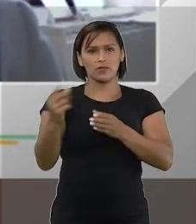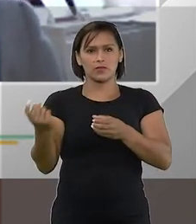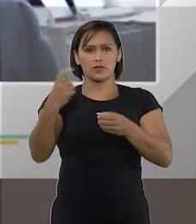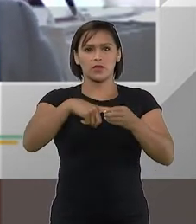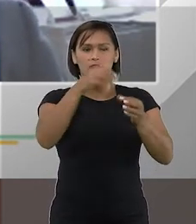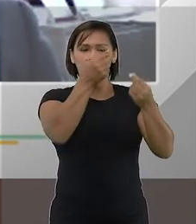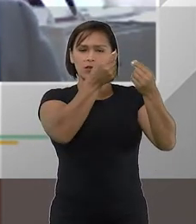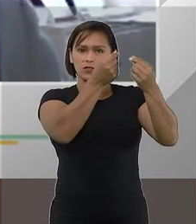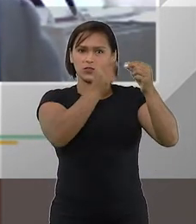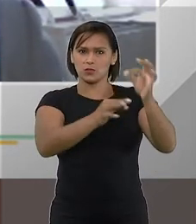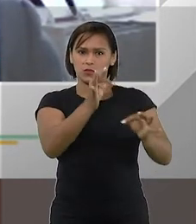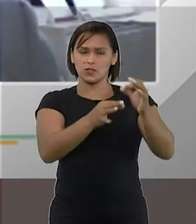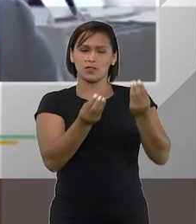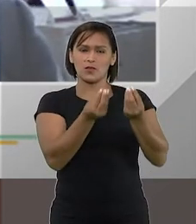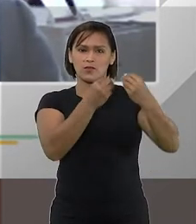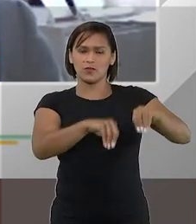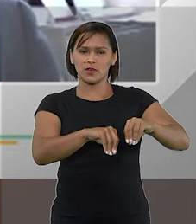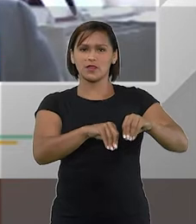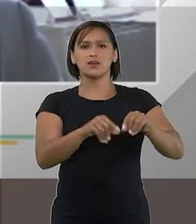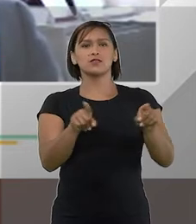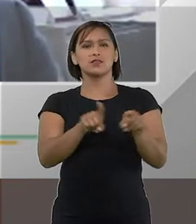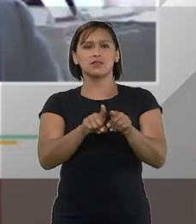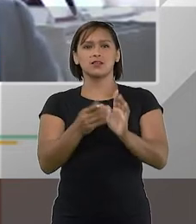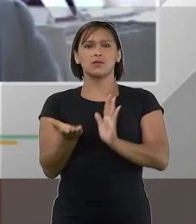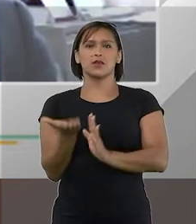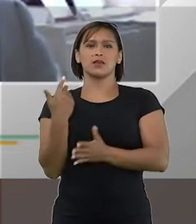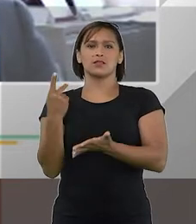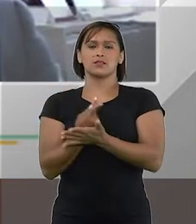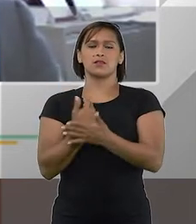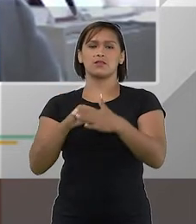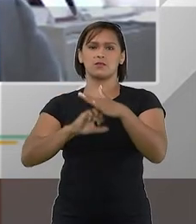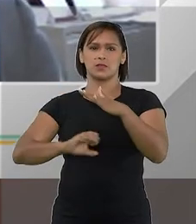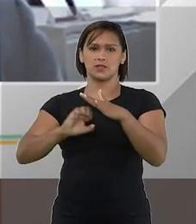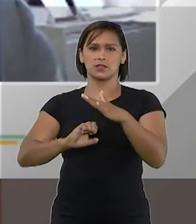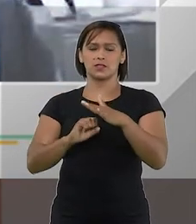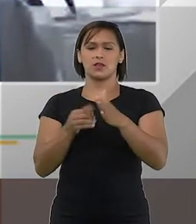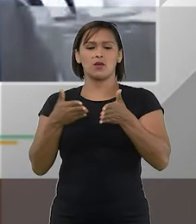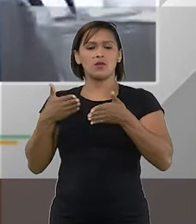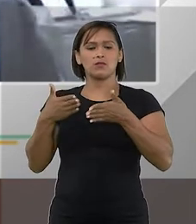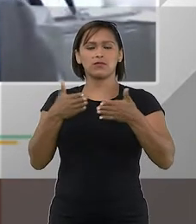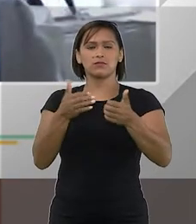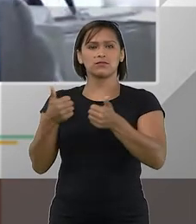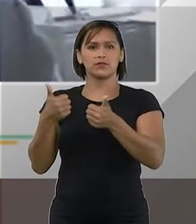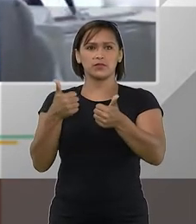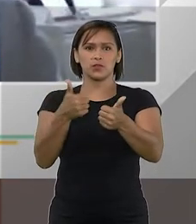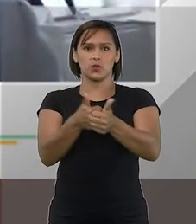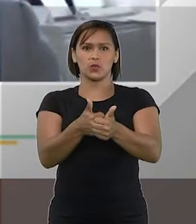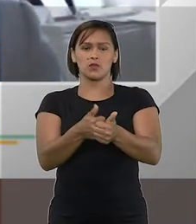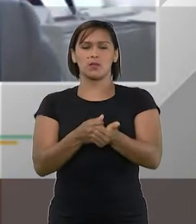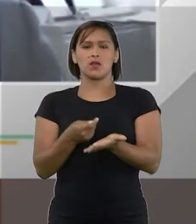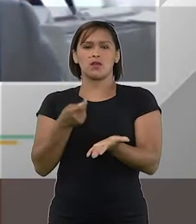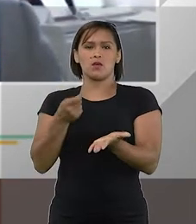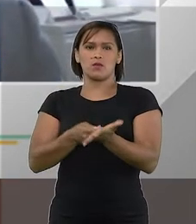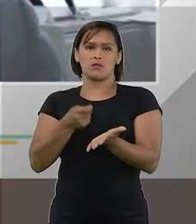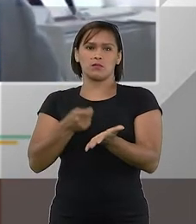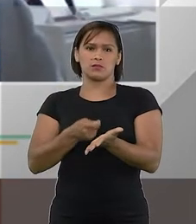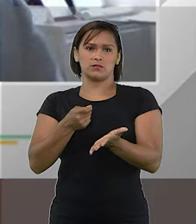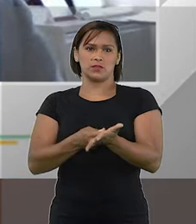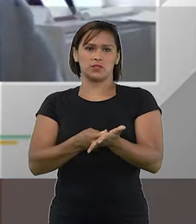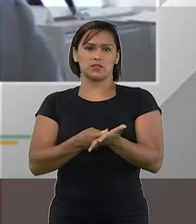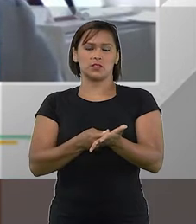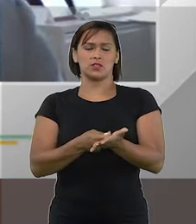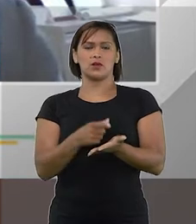recuperação ou de falência, de um processo de insolvência empresarial, uma conduta mais comprometida